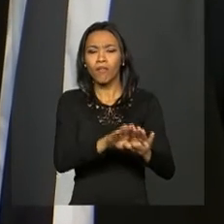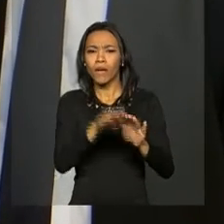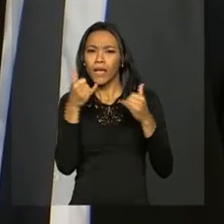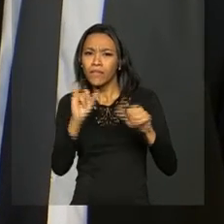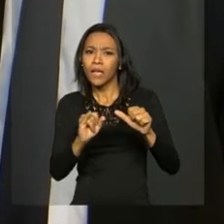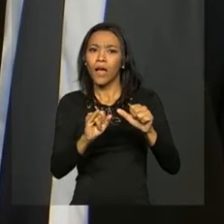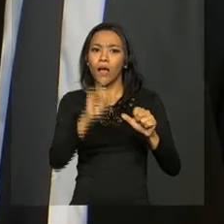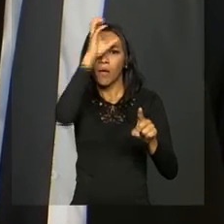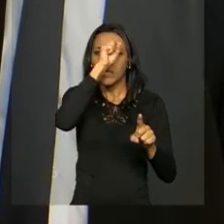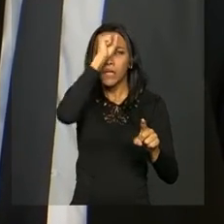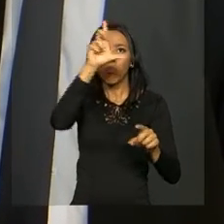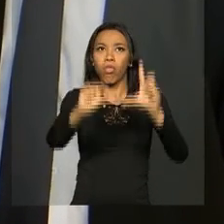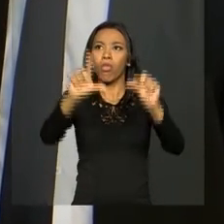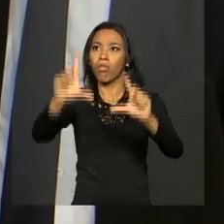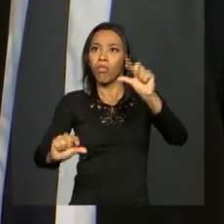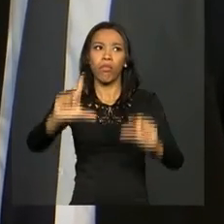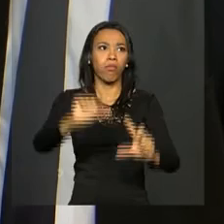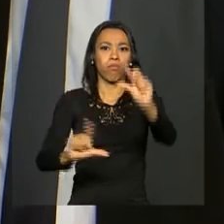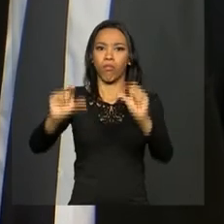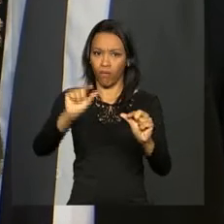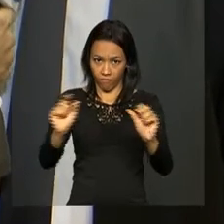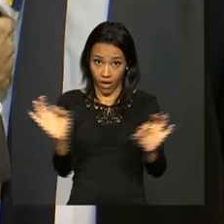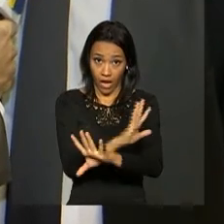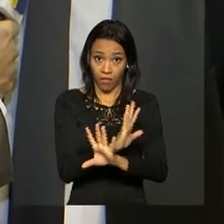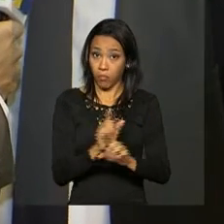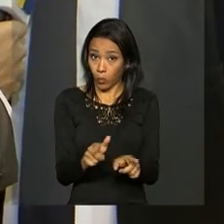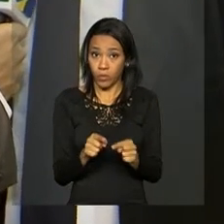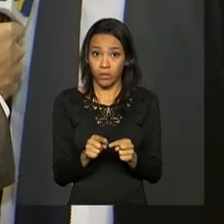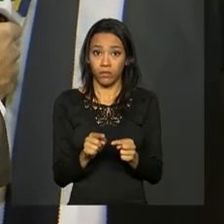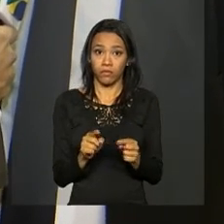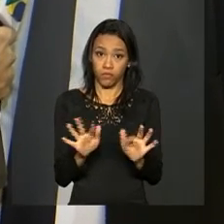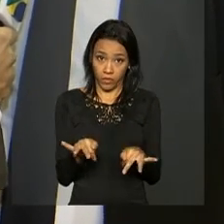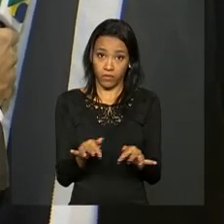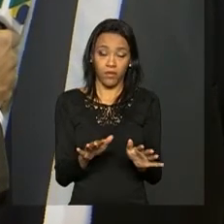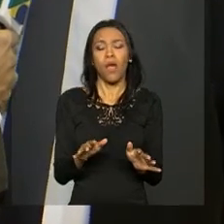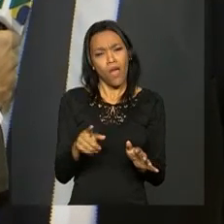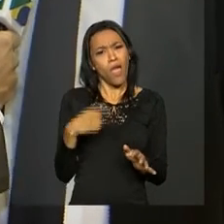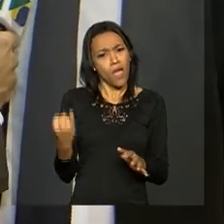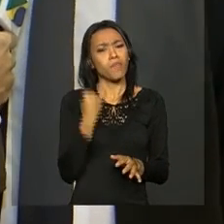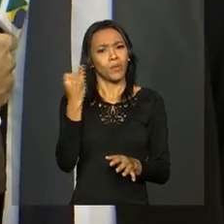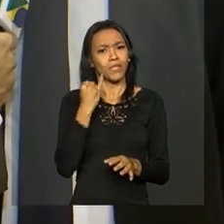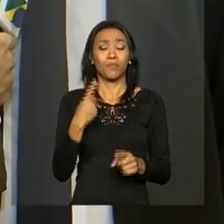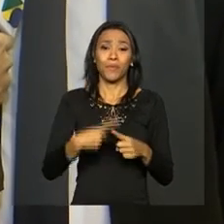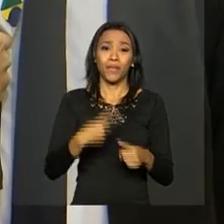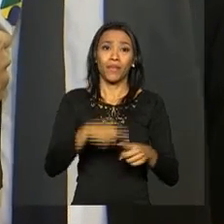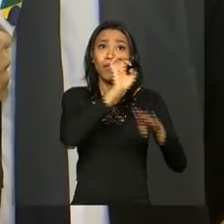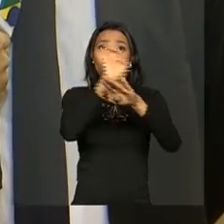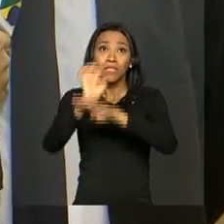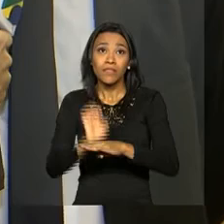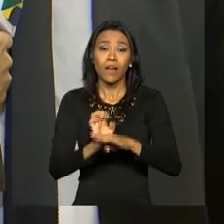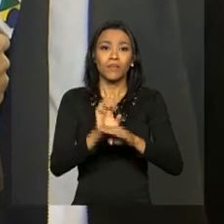educacional entre os estados brasileiros? Olha, é uma contribuição muito importante, porque a desigualdade na educação é